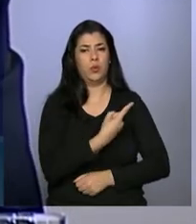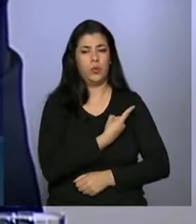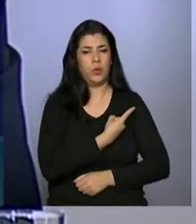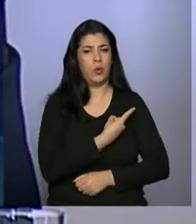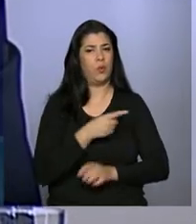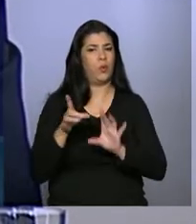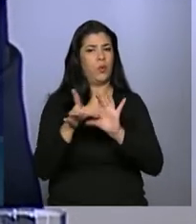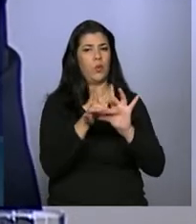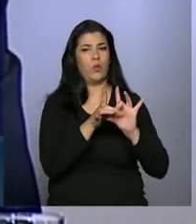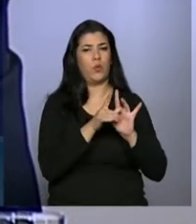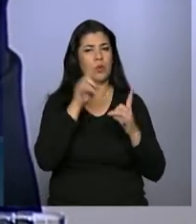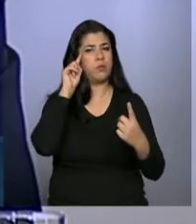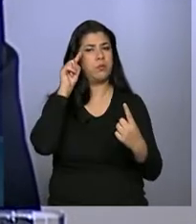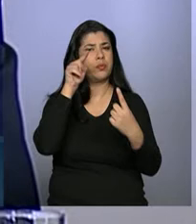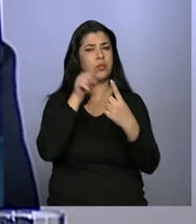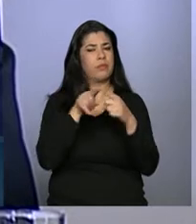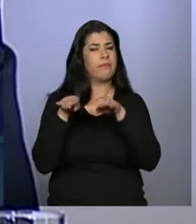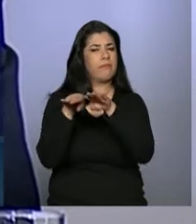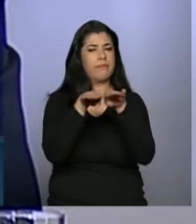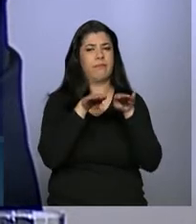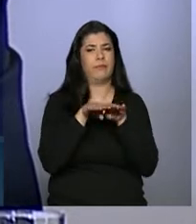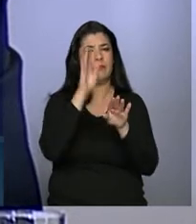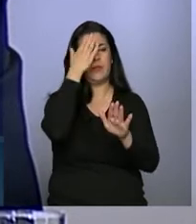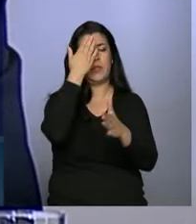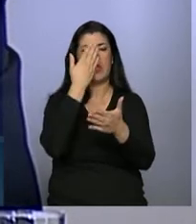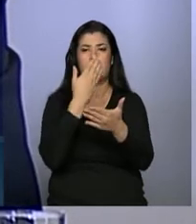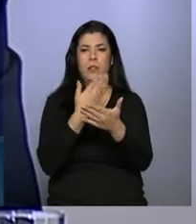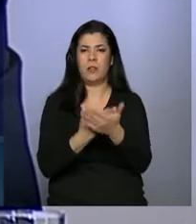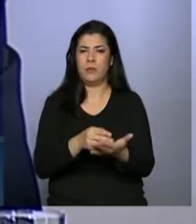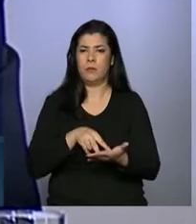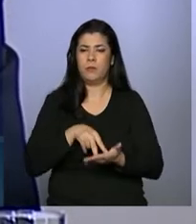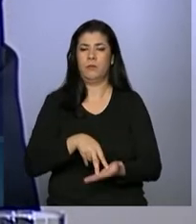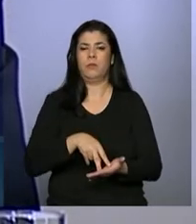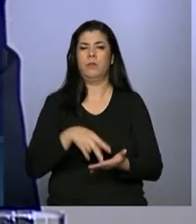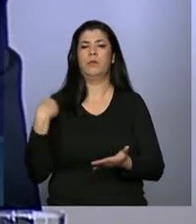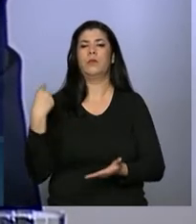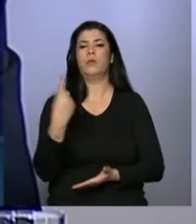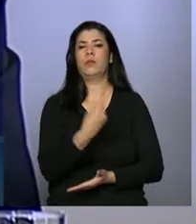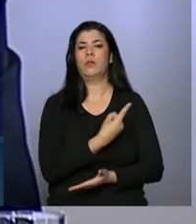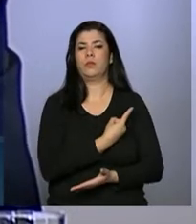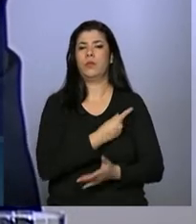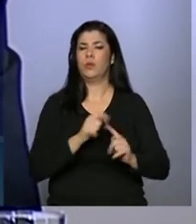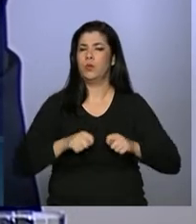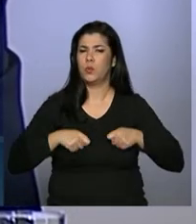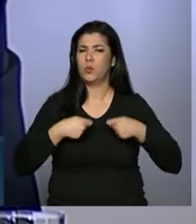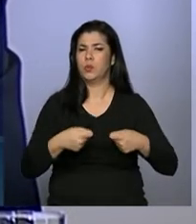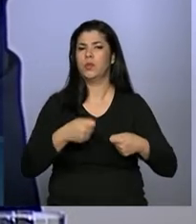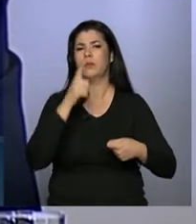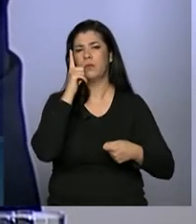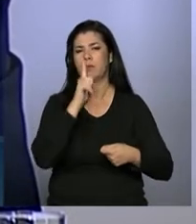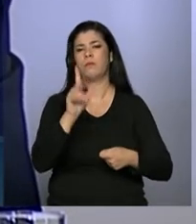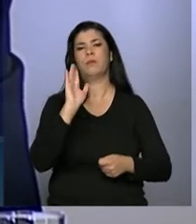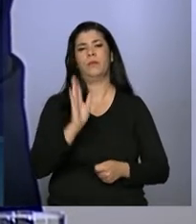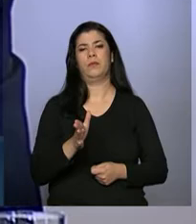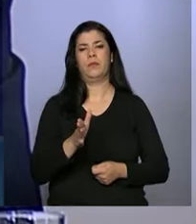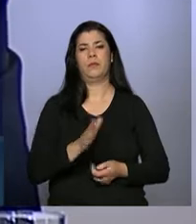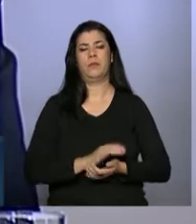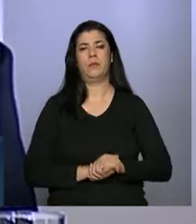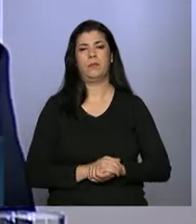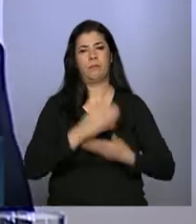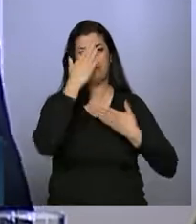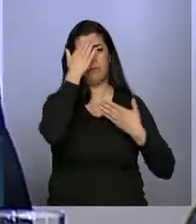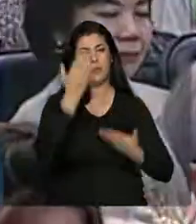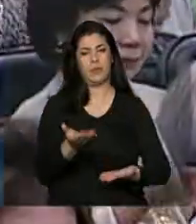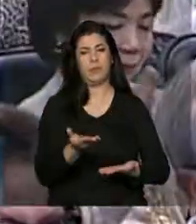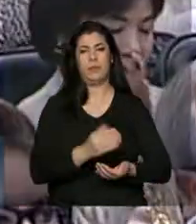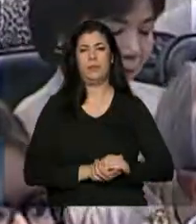objetivo comum, acreditamos firmemente que todos os desafios serão vencidos. Muito